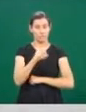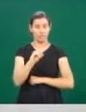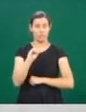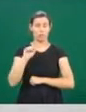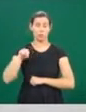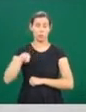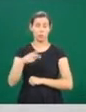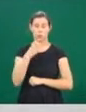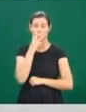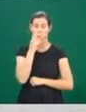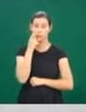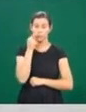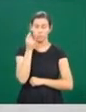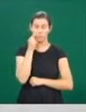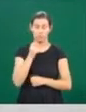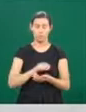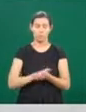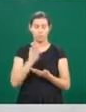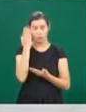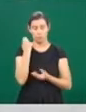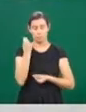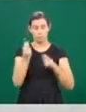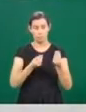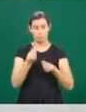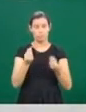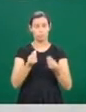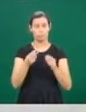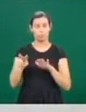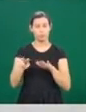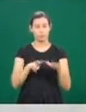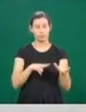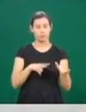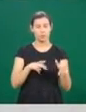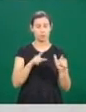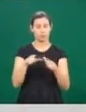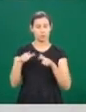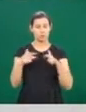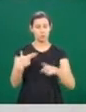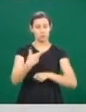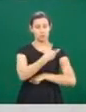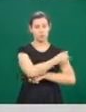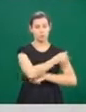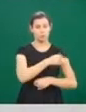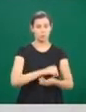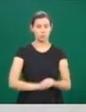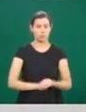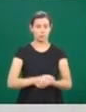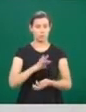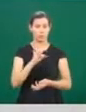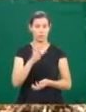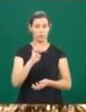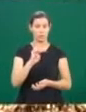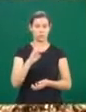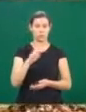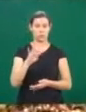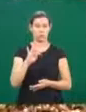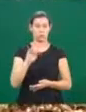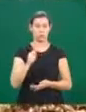vacinar mais de 60 mil cães e gatos em Uberlândia. Vamos saber como foi o início da semana nos locais de vacinação.